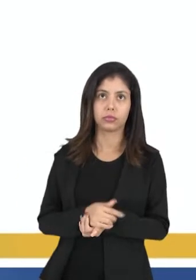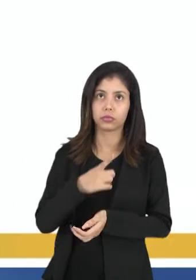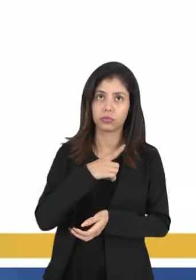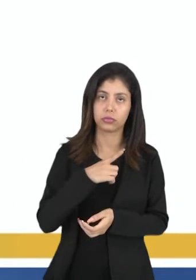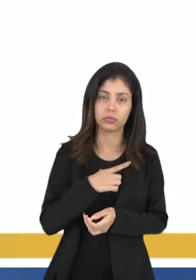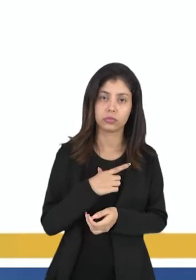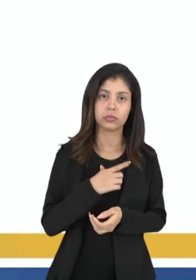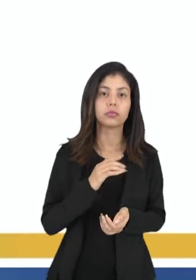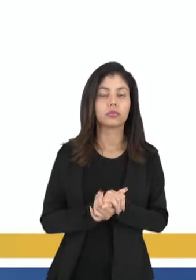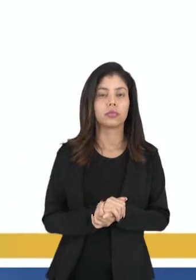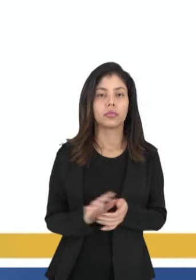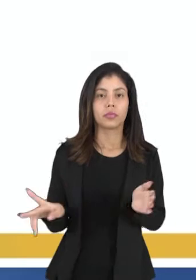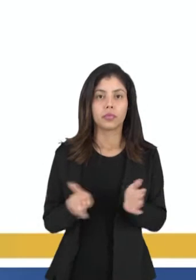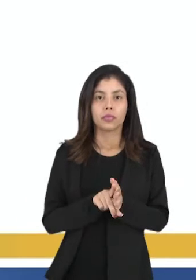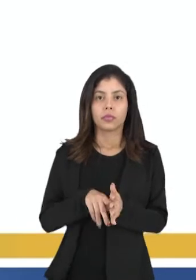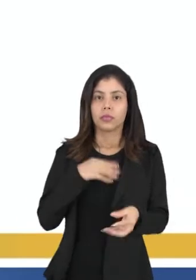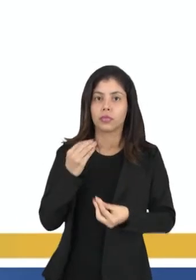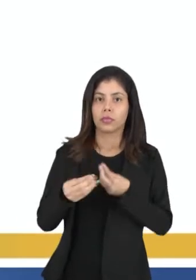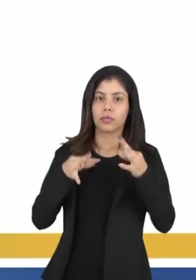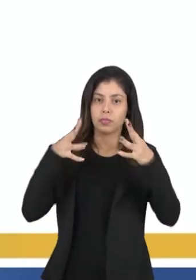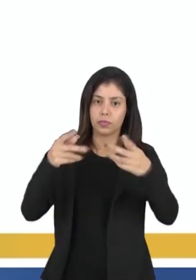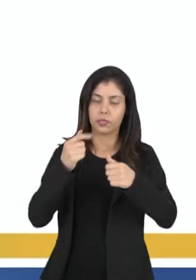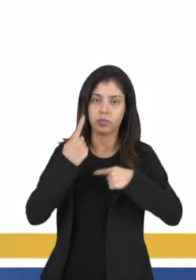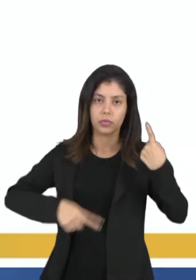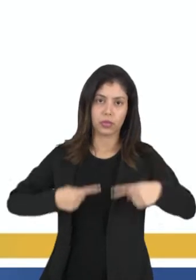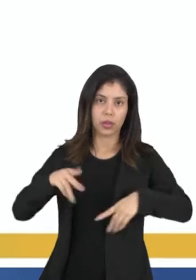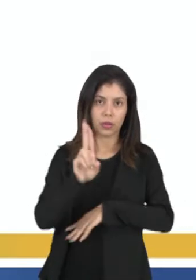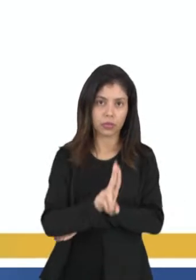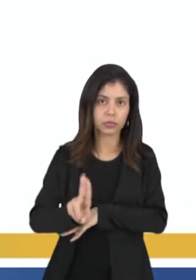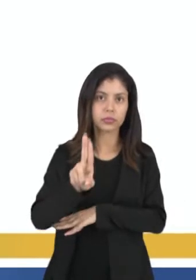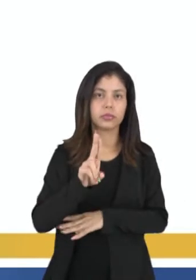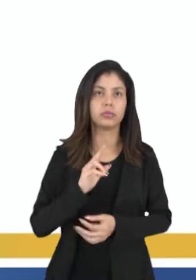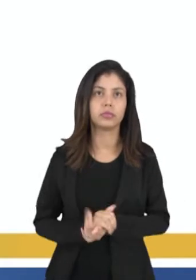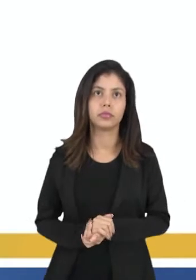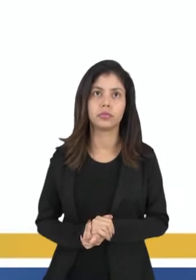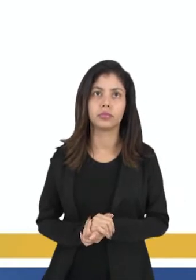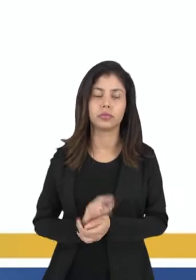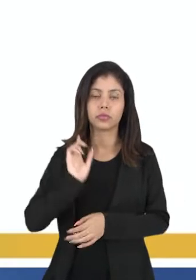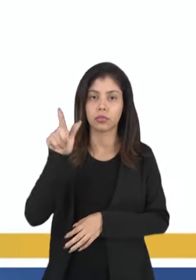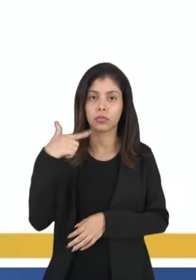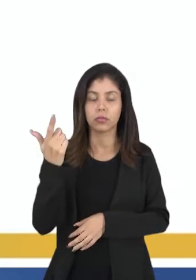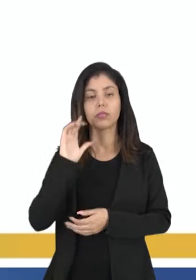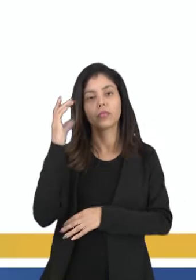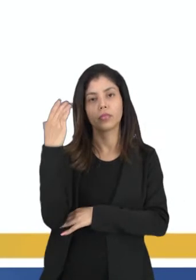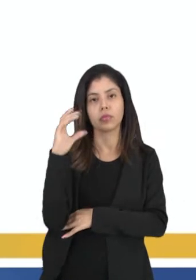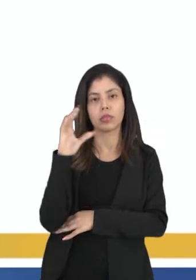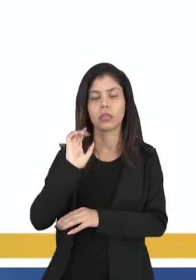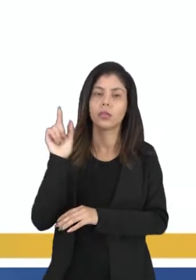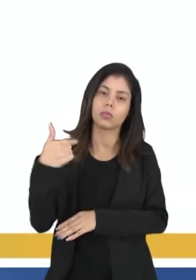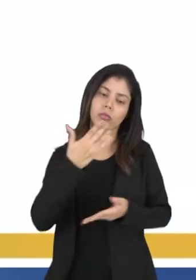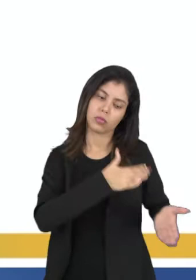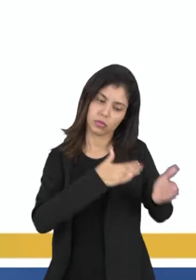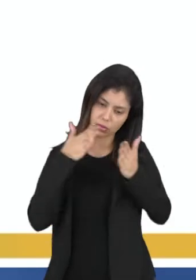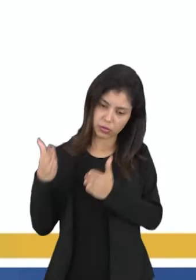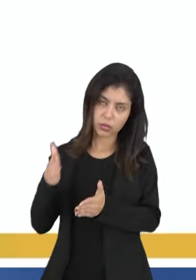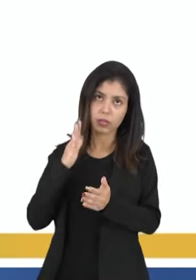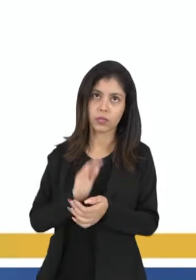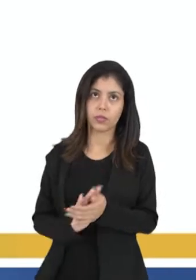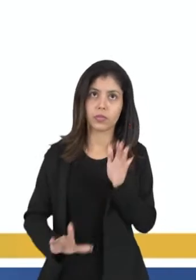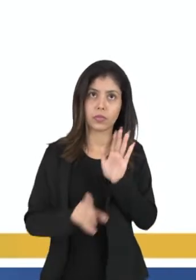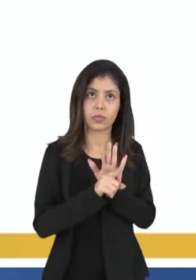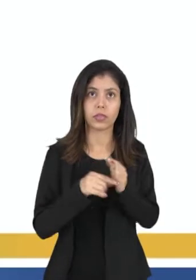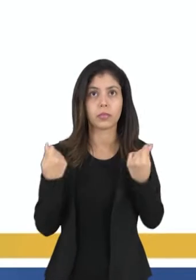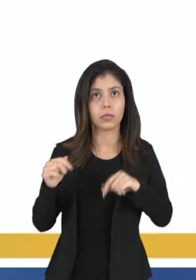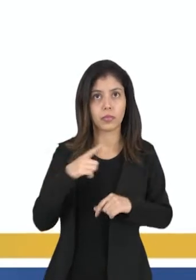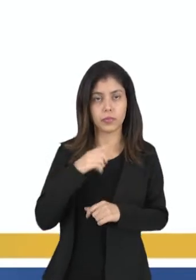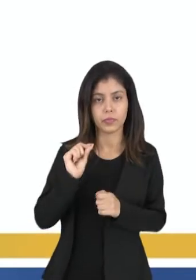estão sujeitas a ela. Ora, como toda política utiliza as demais ciências e, por outro lado, legisla sobre